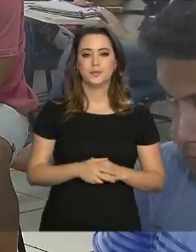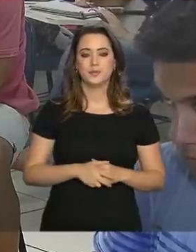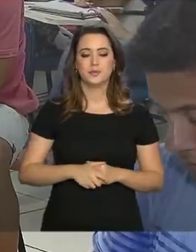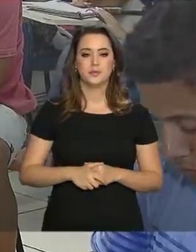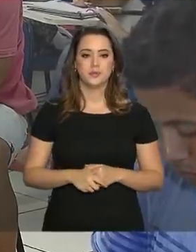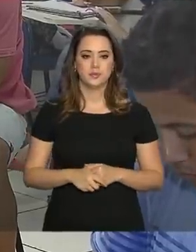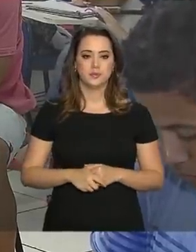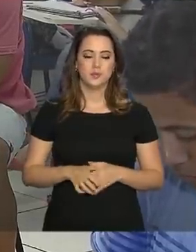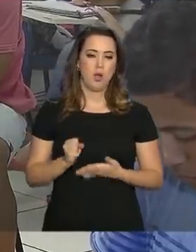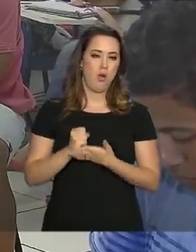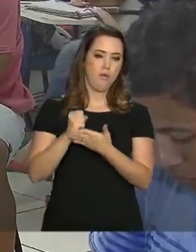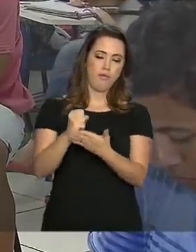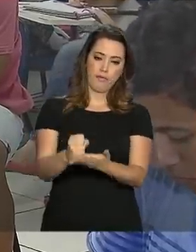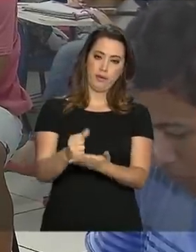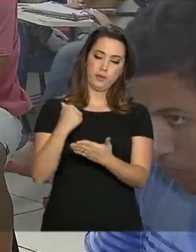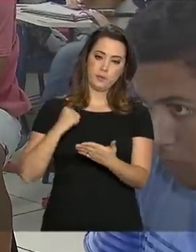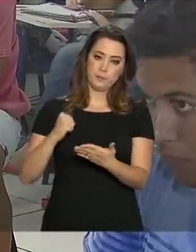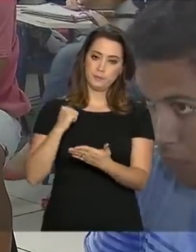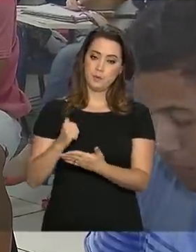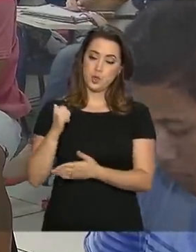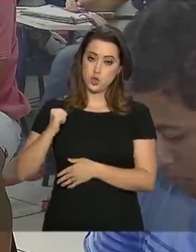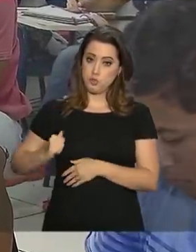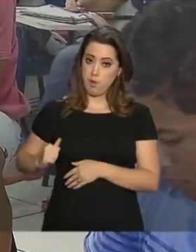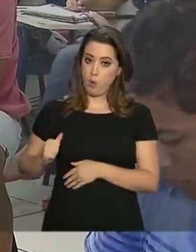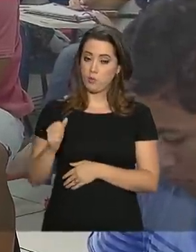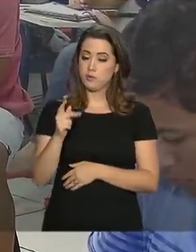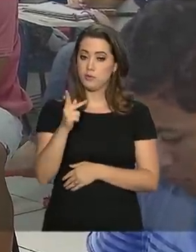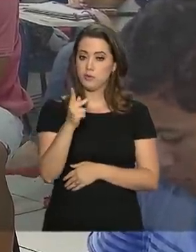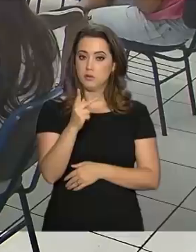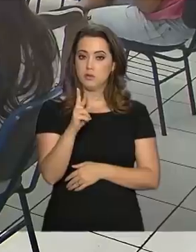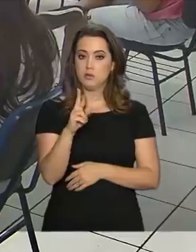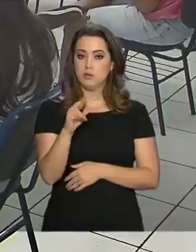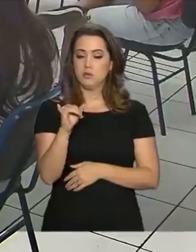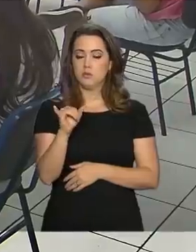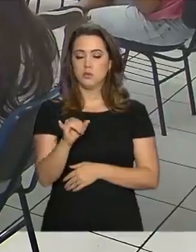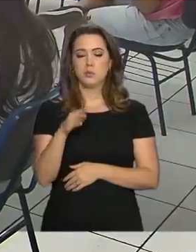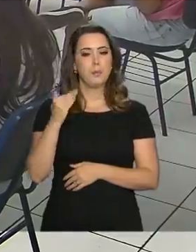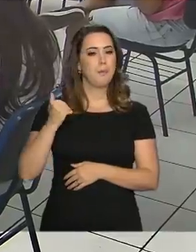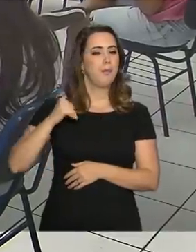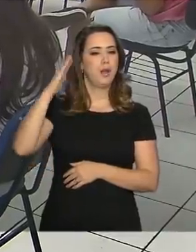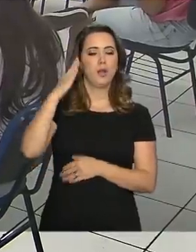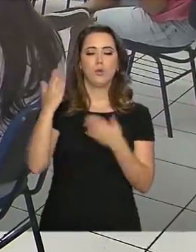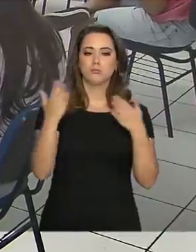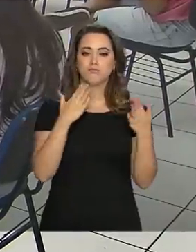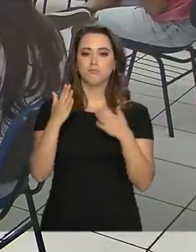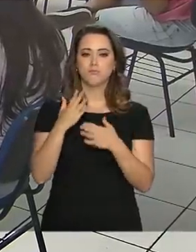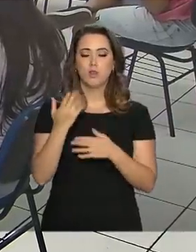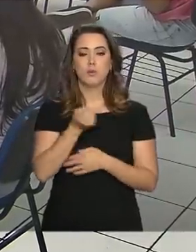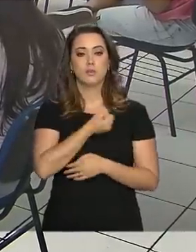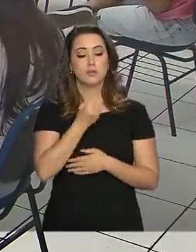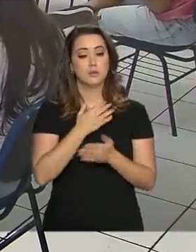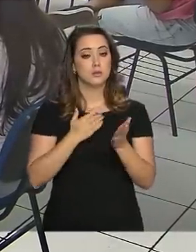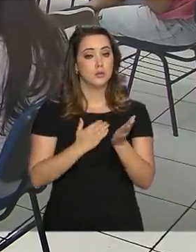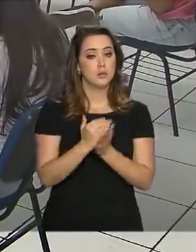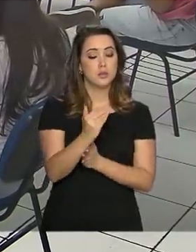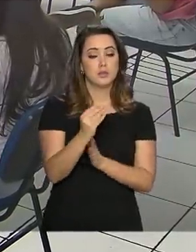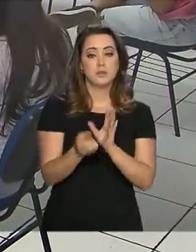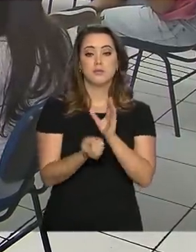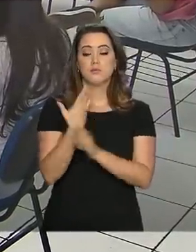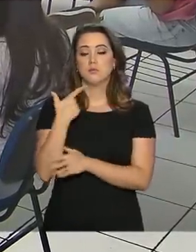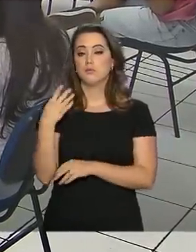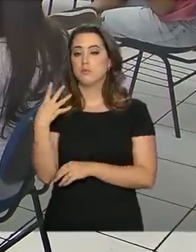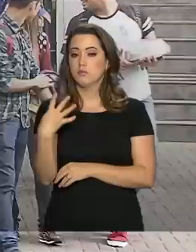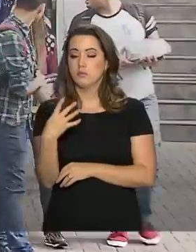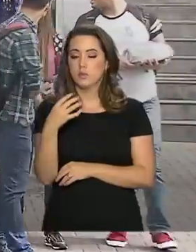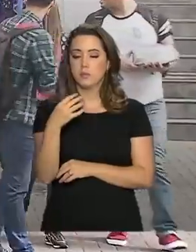A oferta de bolsas do ProUni para este primeiro semestre é a maior já registrada desde que o programa foi criado em